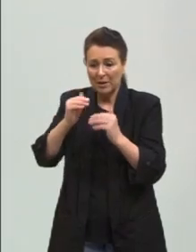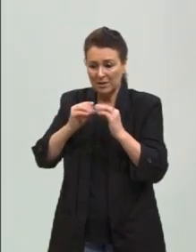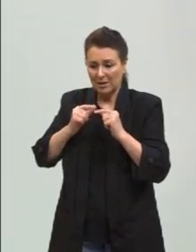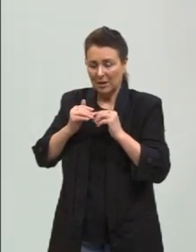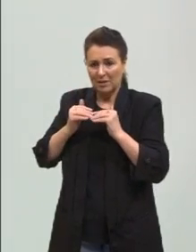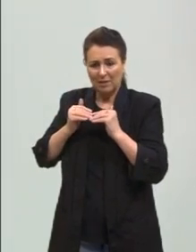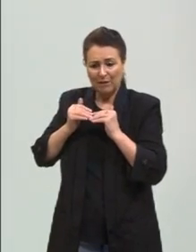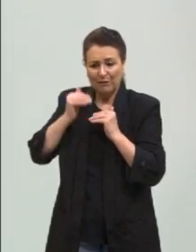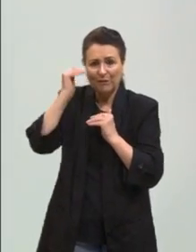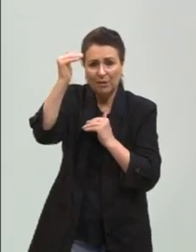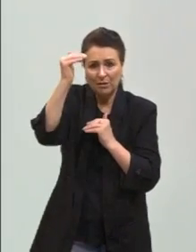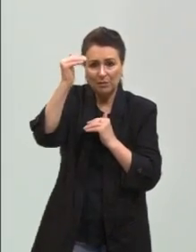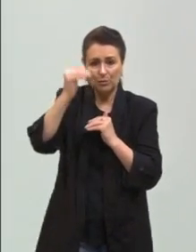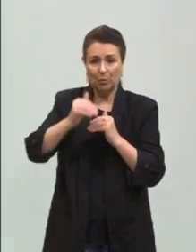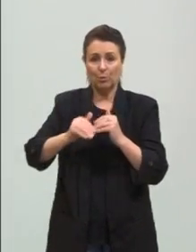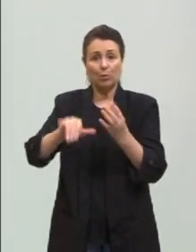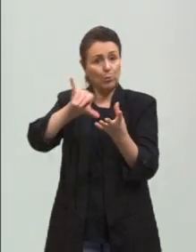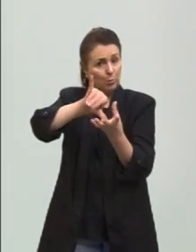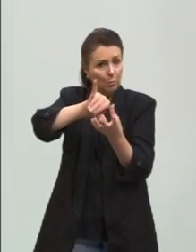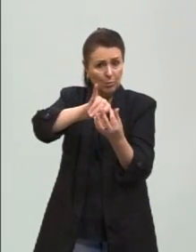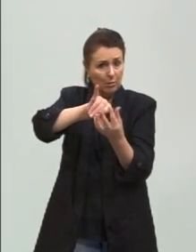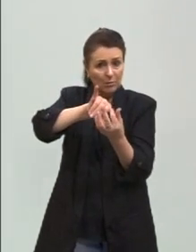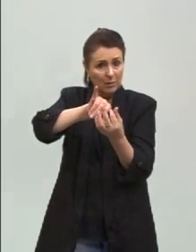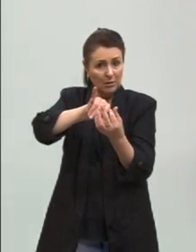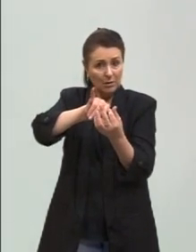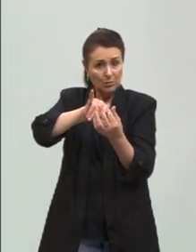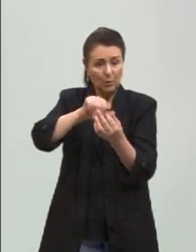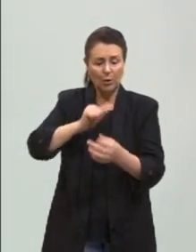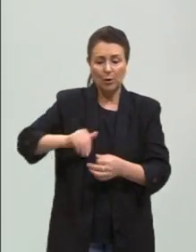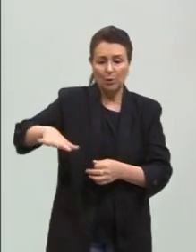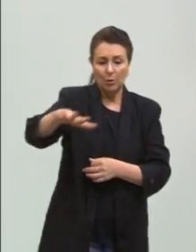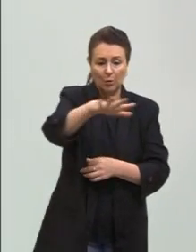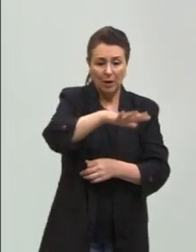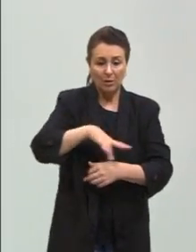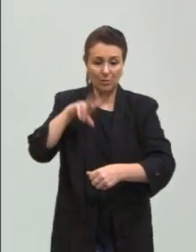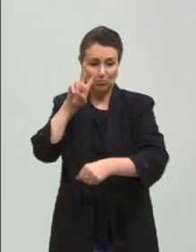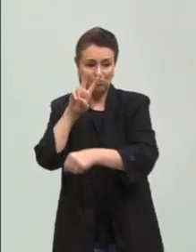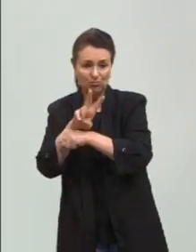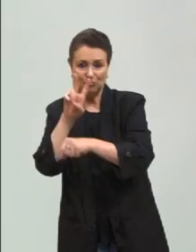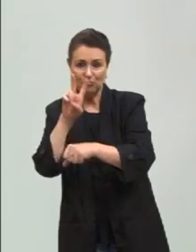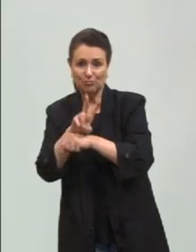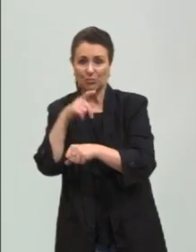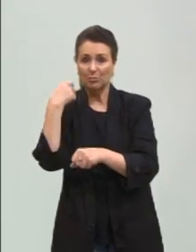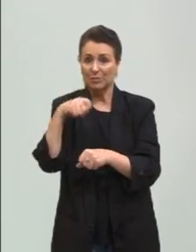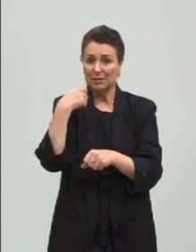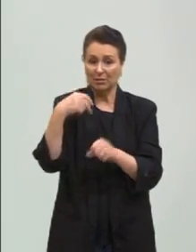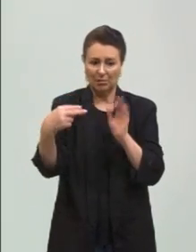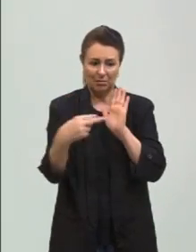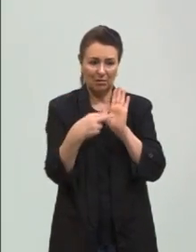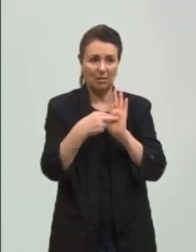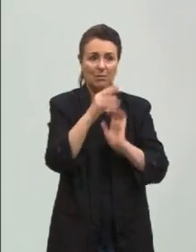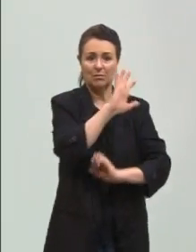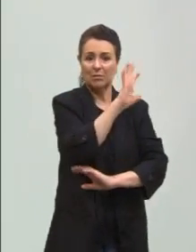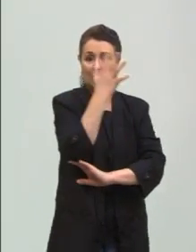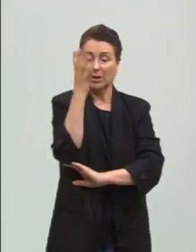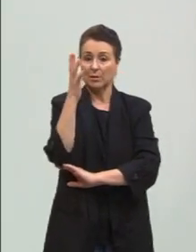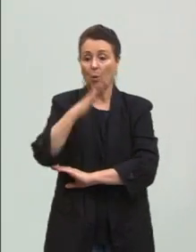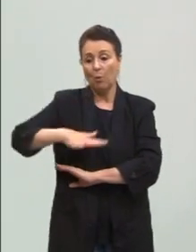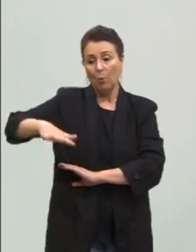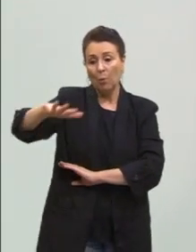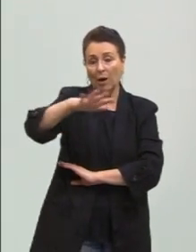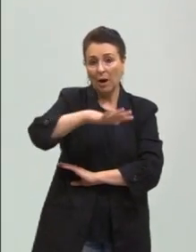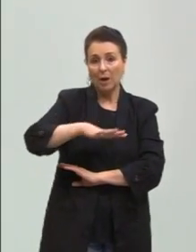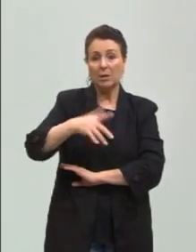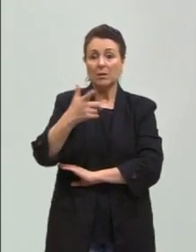do capitalismo sobre as áreas de preservação ou que ainda não foram tão exploradas. Eu acho